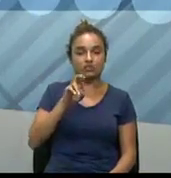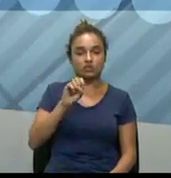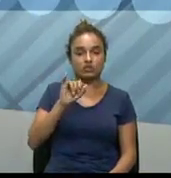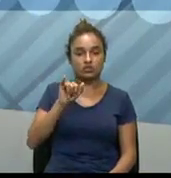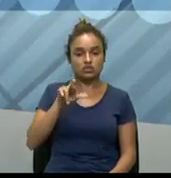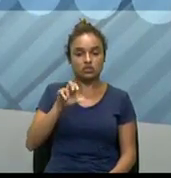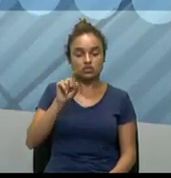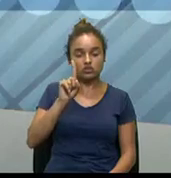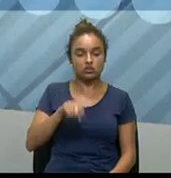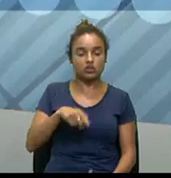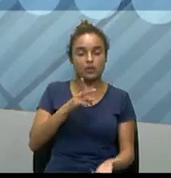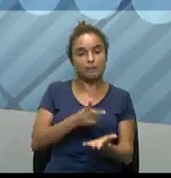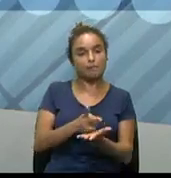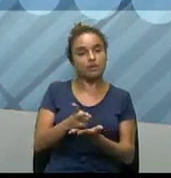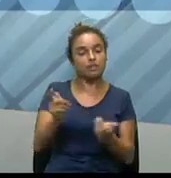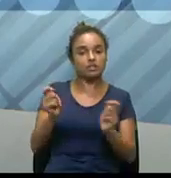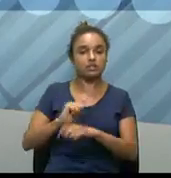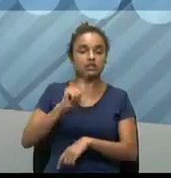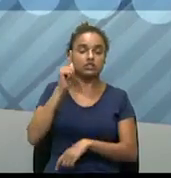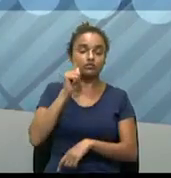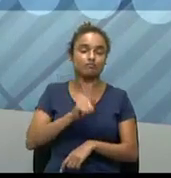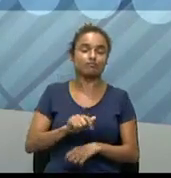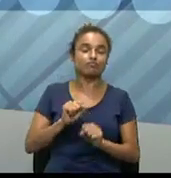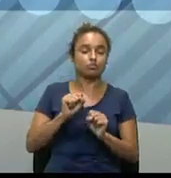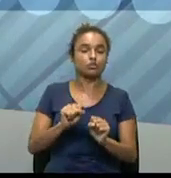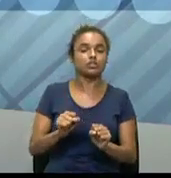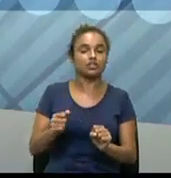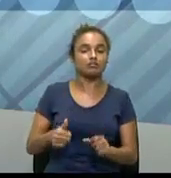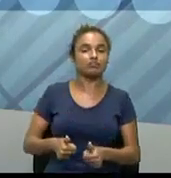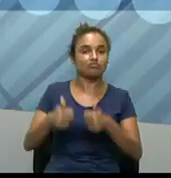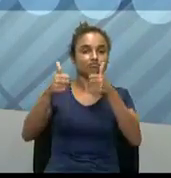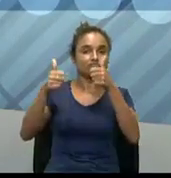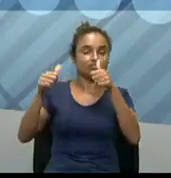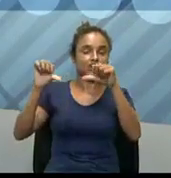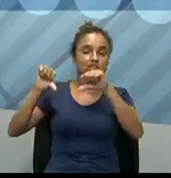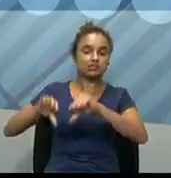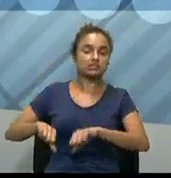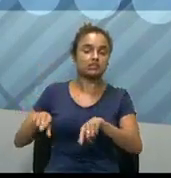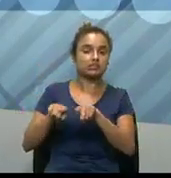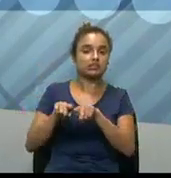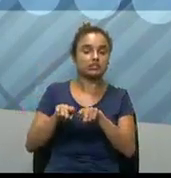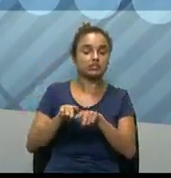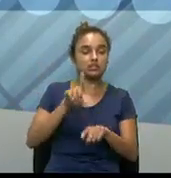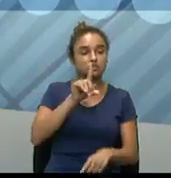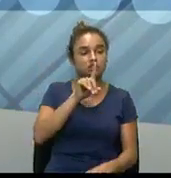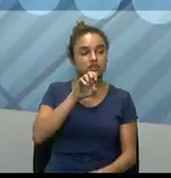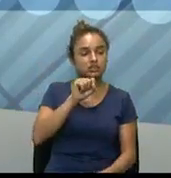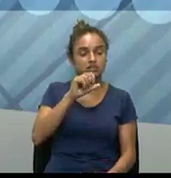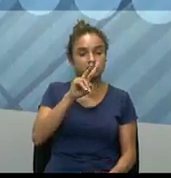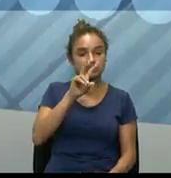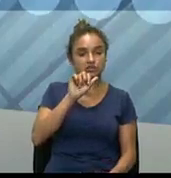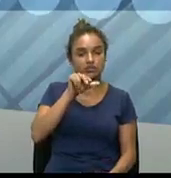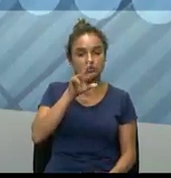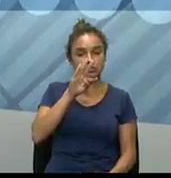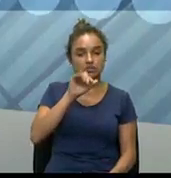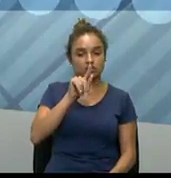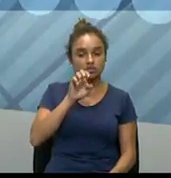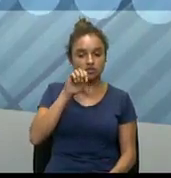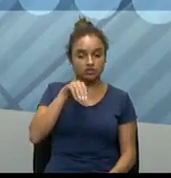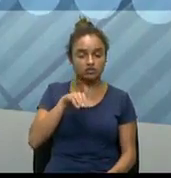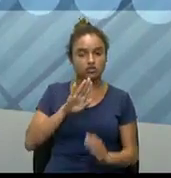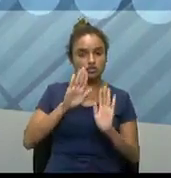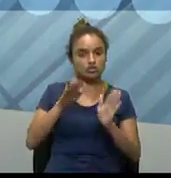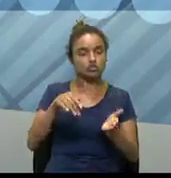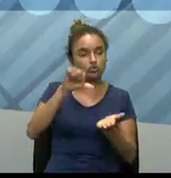mesma vantagem, ela pode ser uma desvantagem, né? Desvantagem no sentido de quê? Então, algum polo